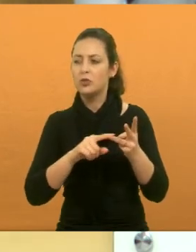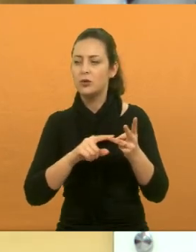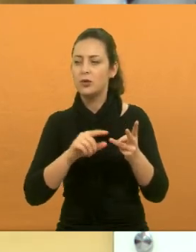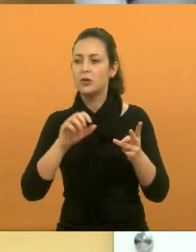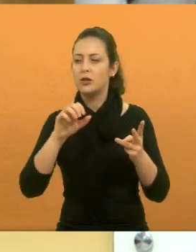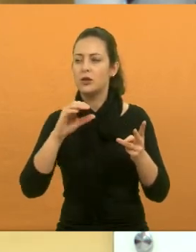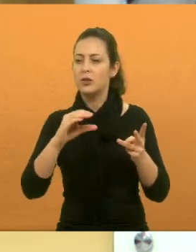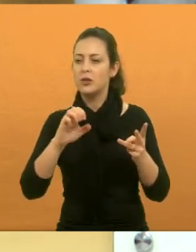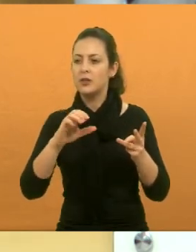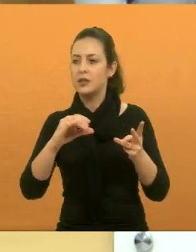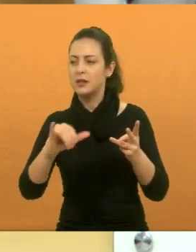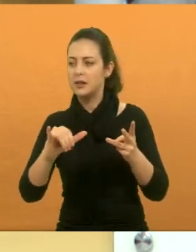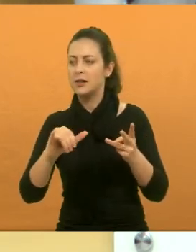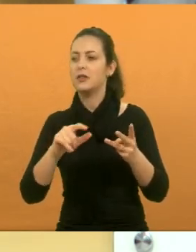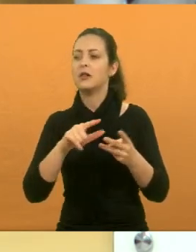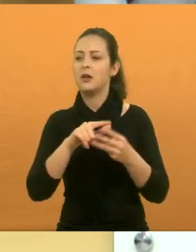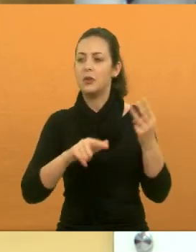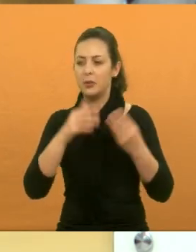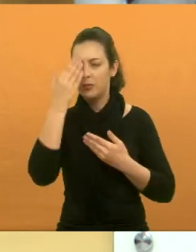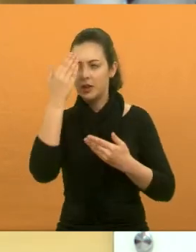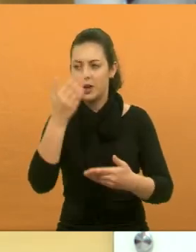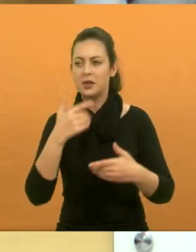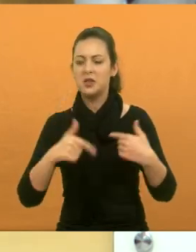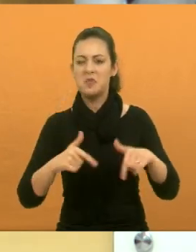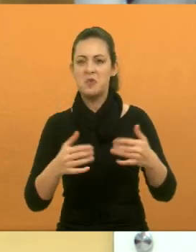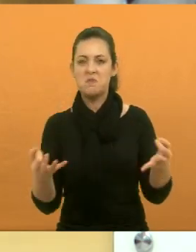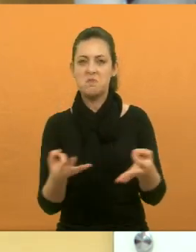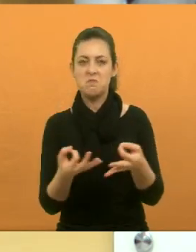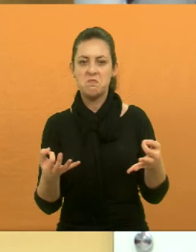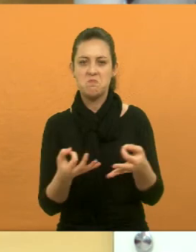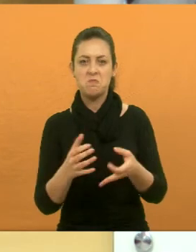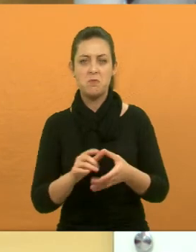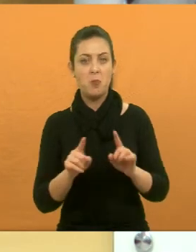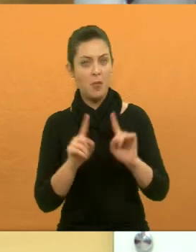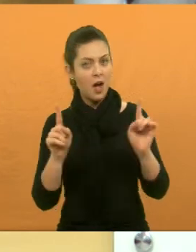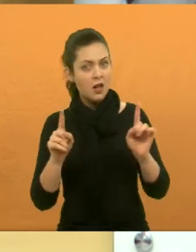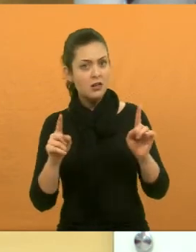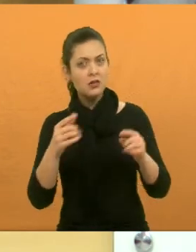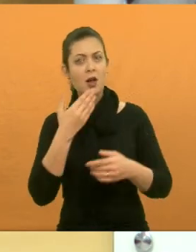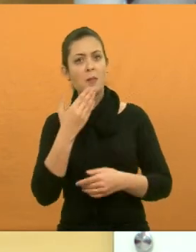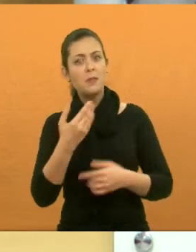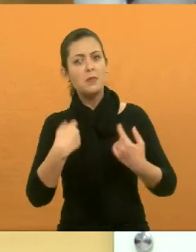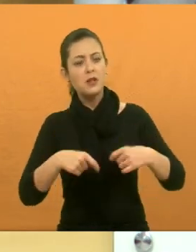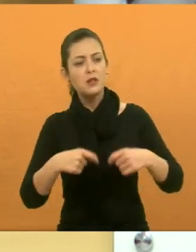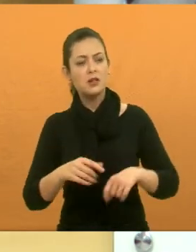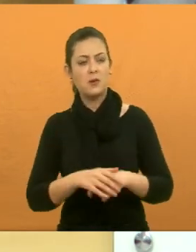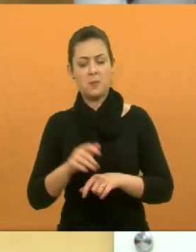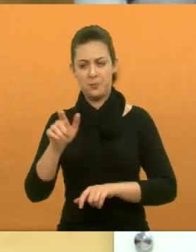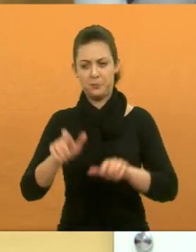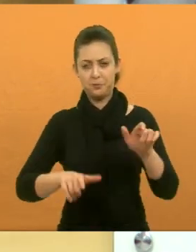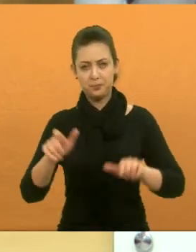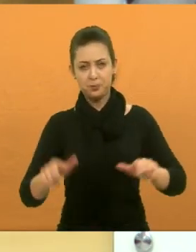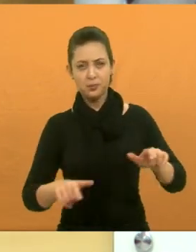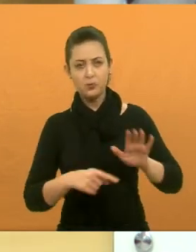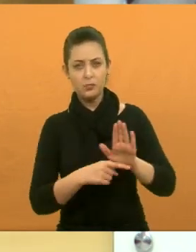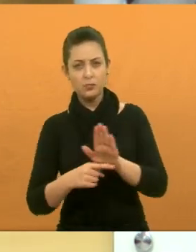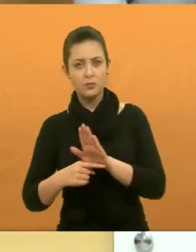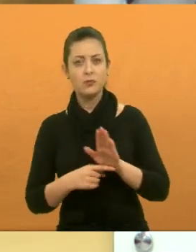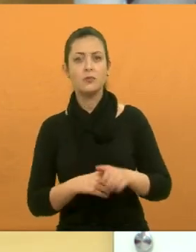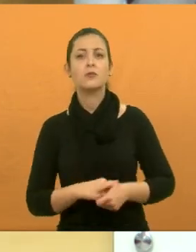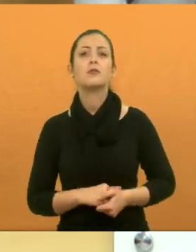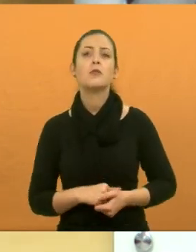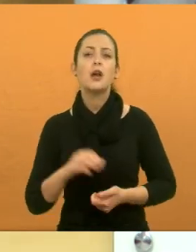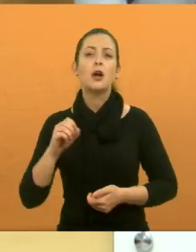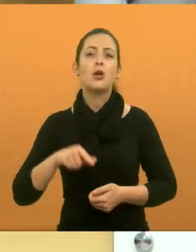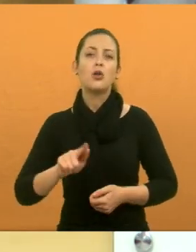SESI. Obrigada. Que fazem um excelente trabalho aqui em Jacareí. Só que eu gostaria de pedir para as pessoas colaborassem com